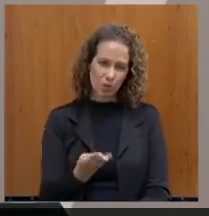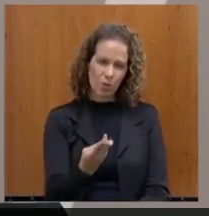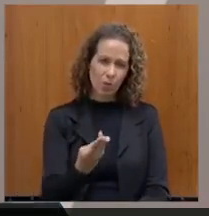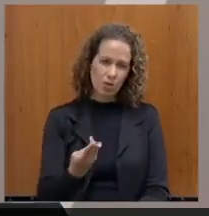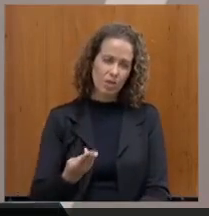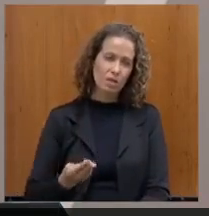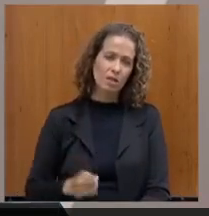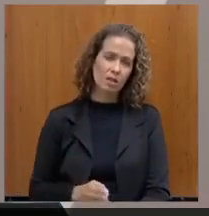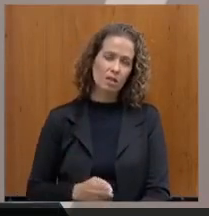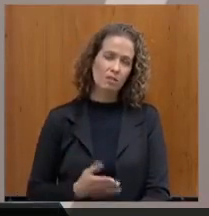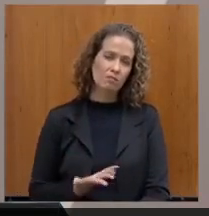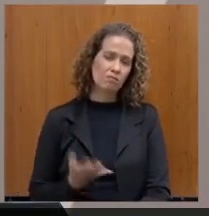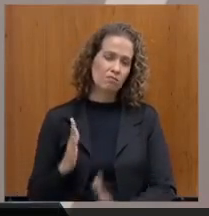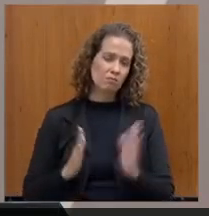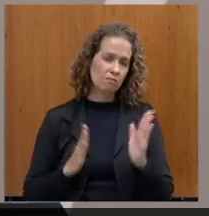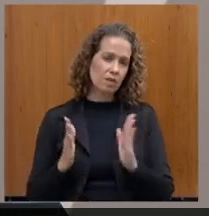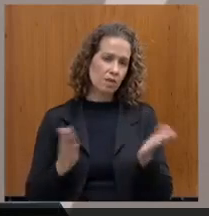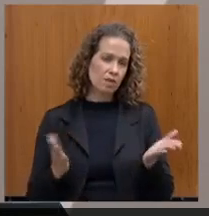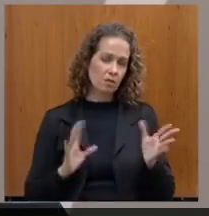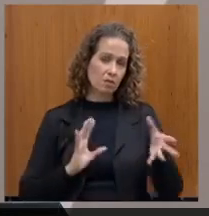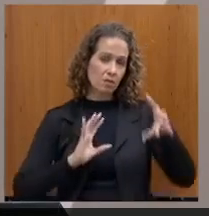com a reforma da Previdência.